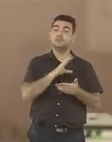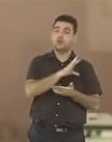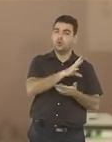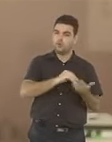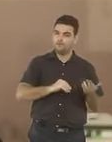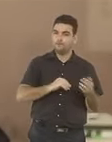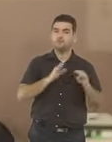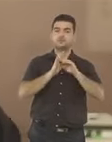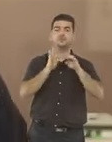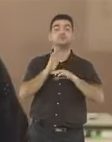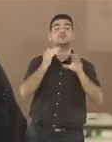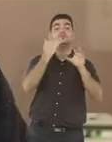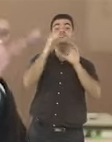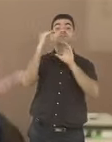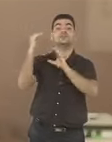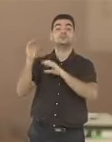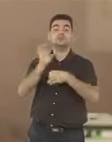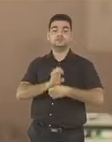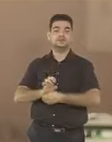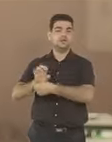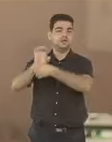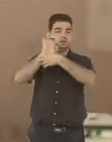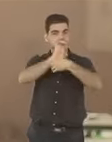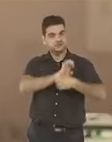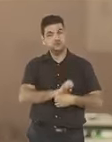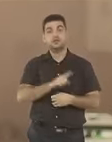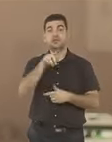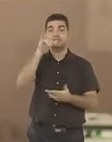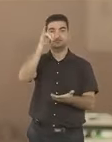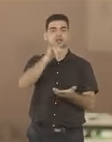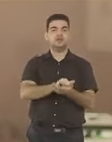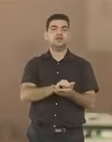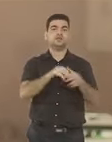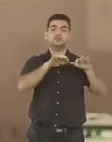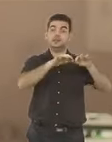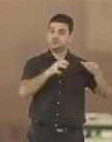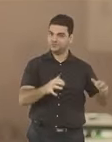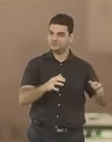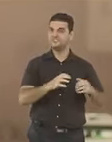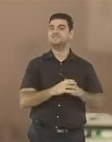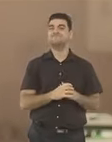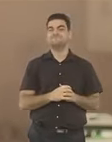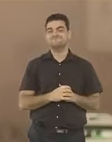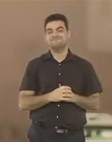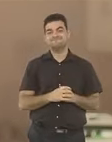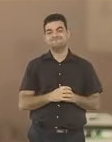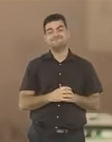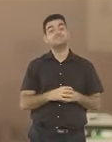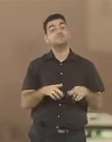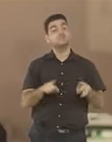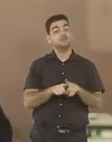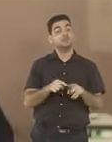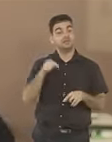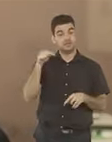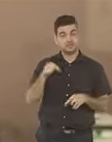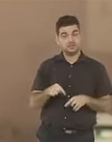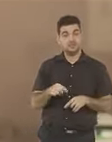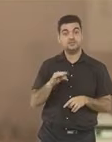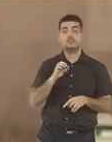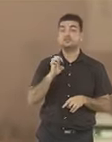desses programas são enviadas aos estados para serem inseridas nas urnas eletrônicas, também aqui,